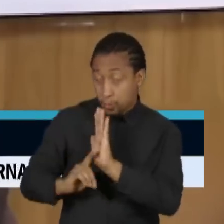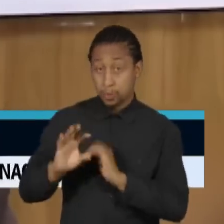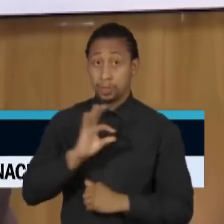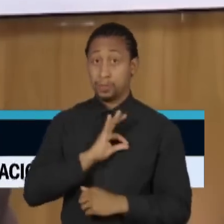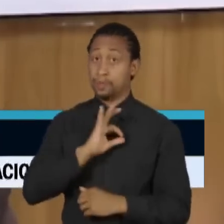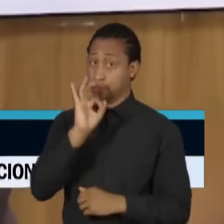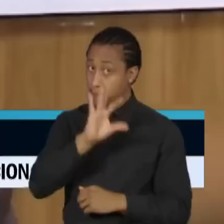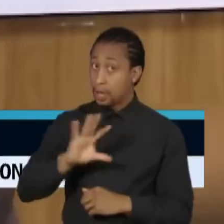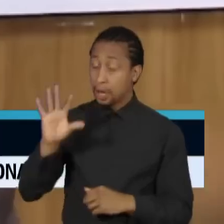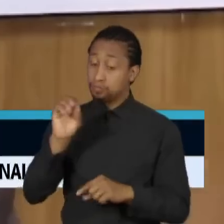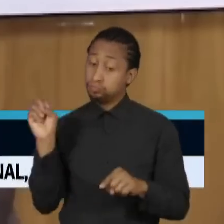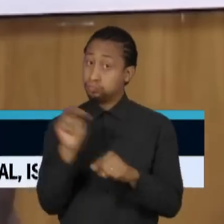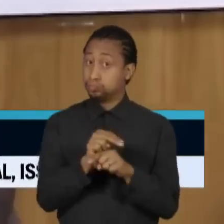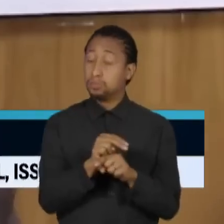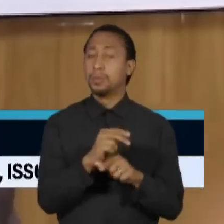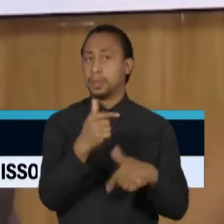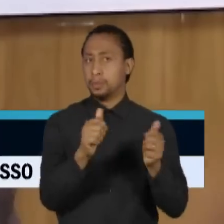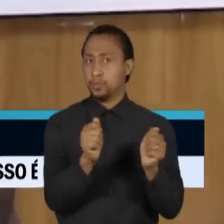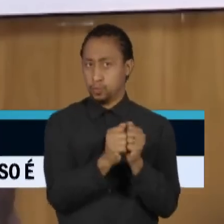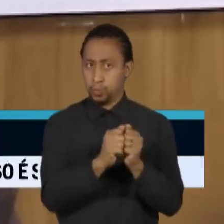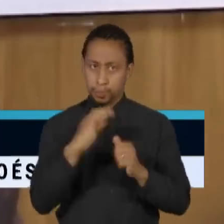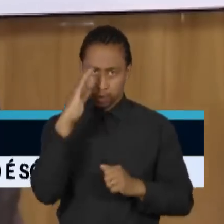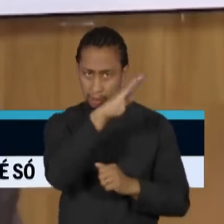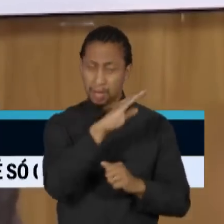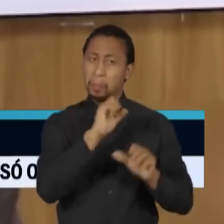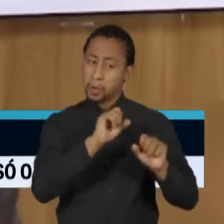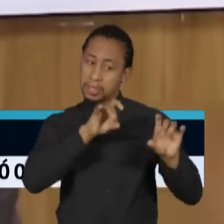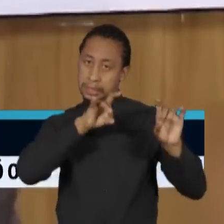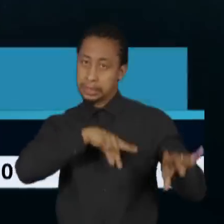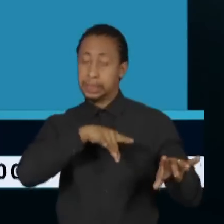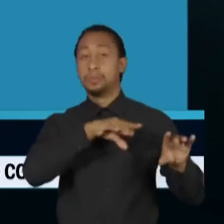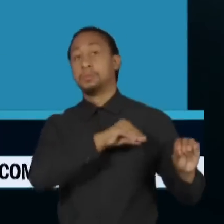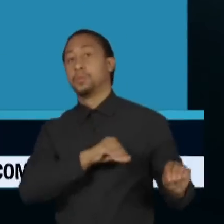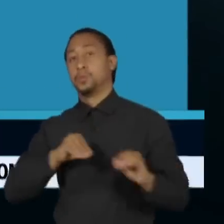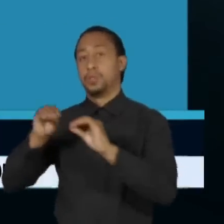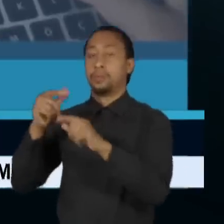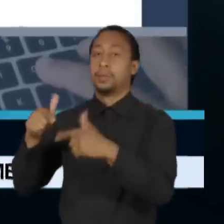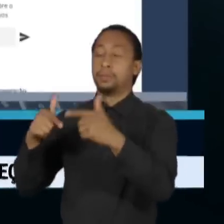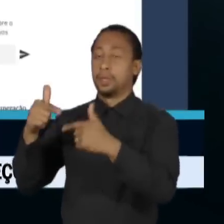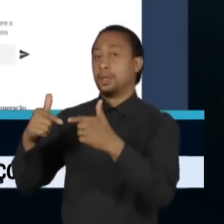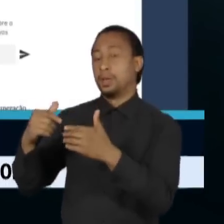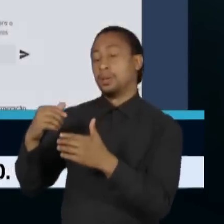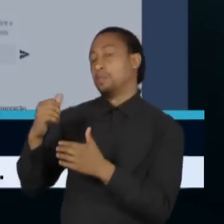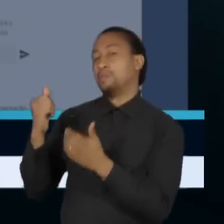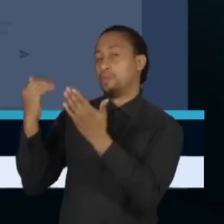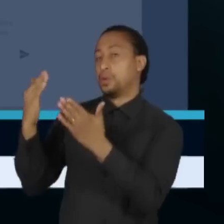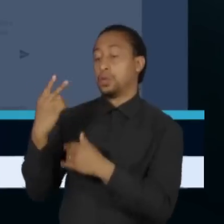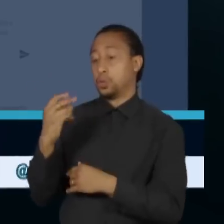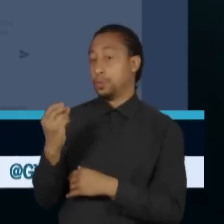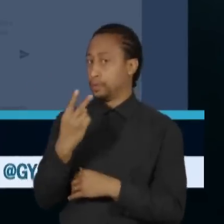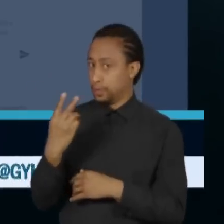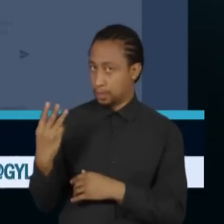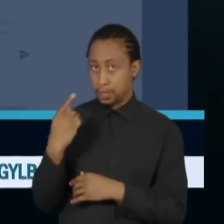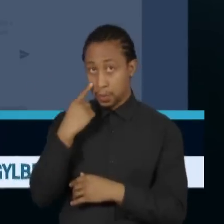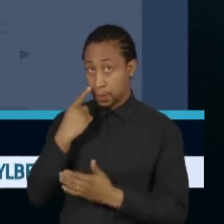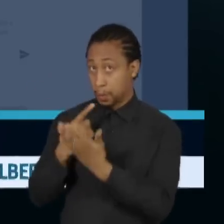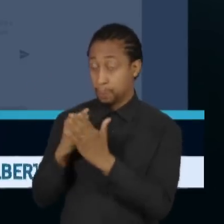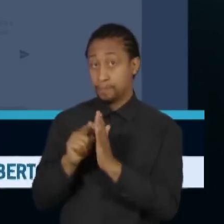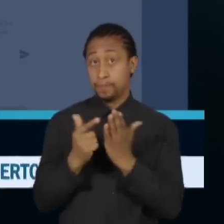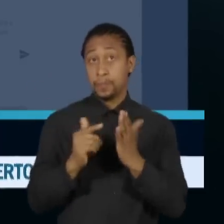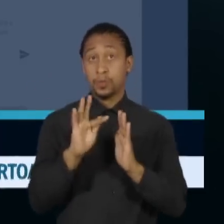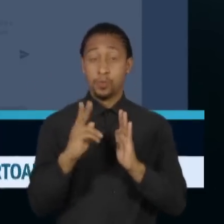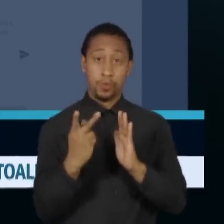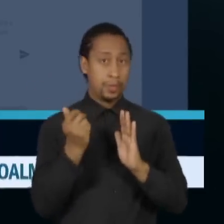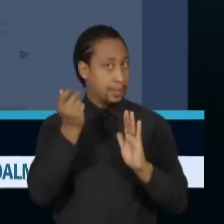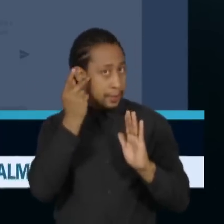a gestão Bolsonaro pode ocupar um cargo no exterior em 2023. De acordo com o jornal Folha de São Paulo, Márcio Nunes de